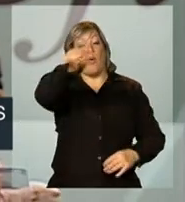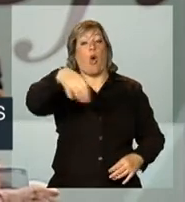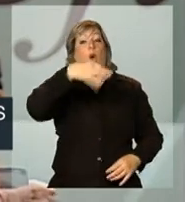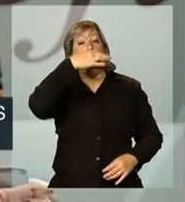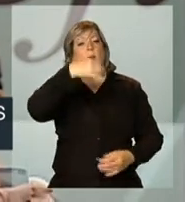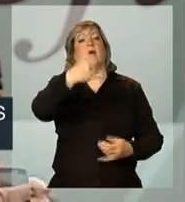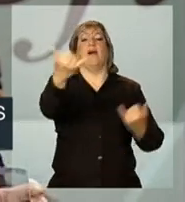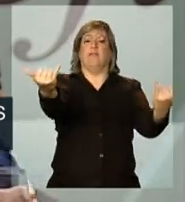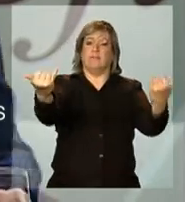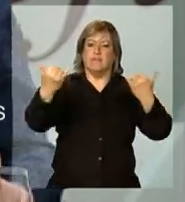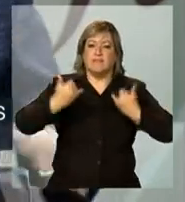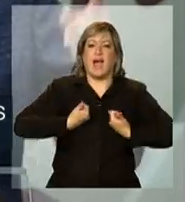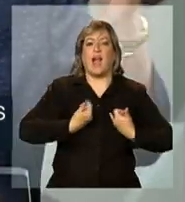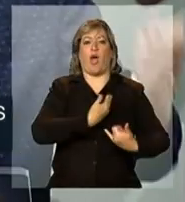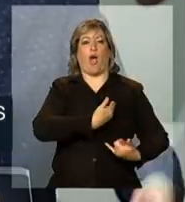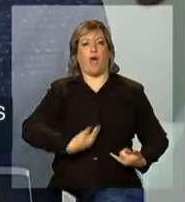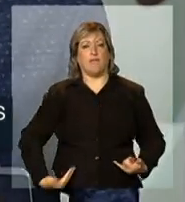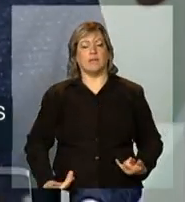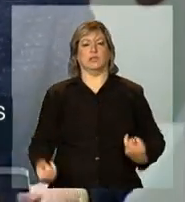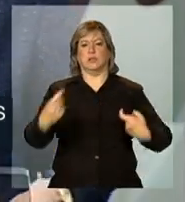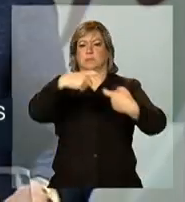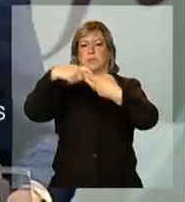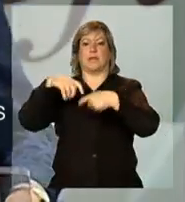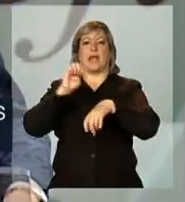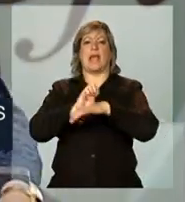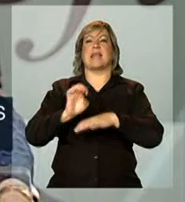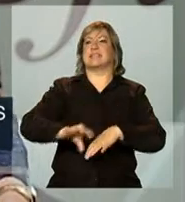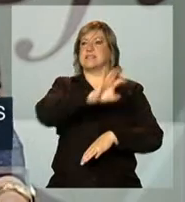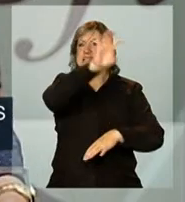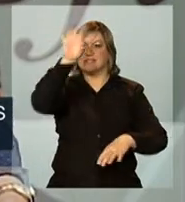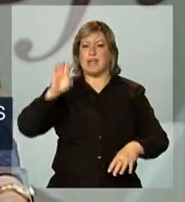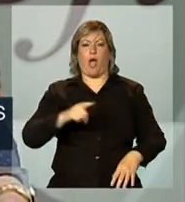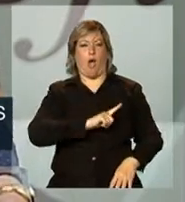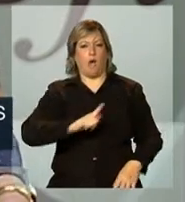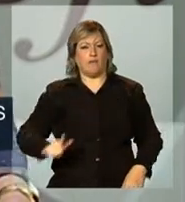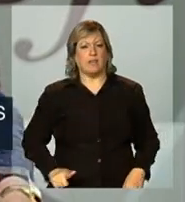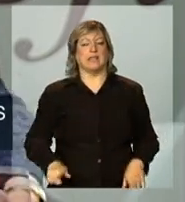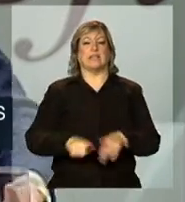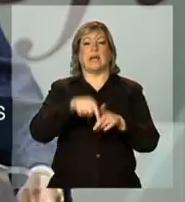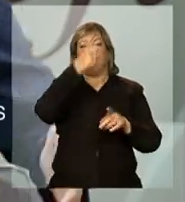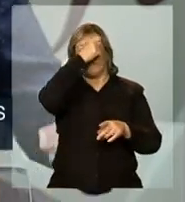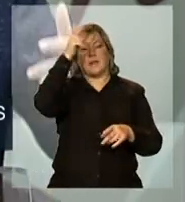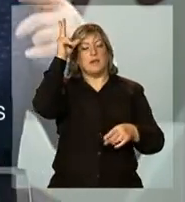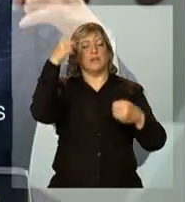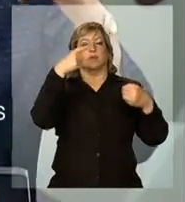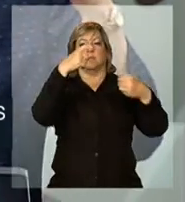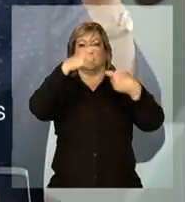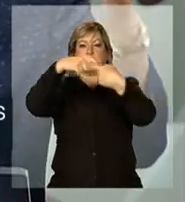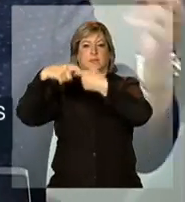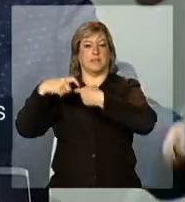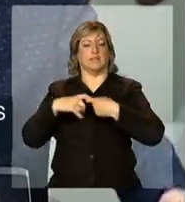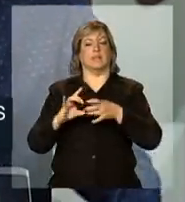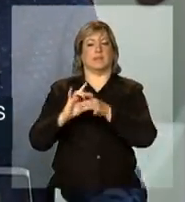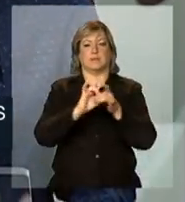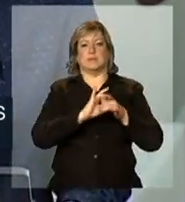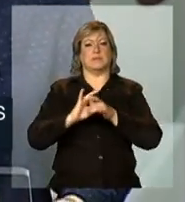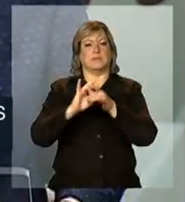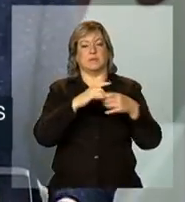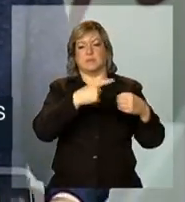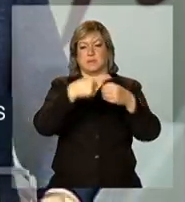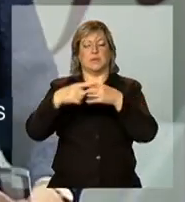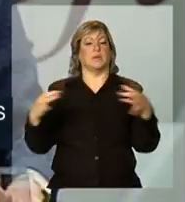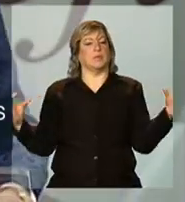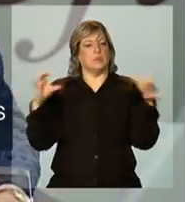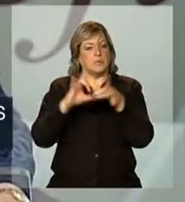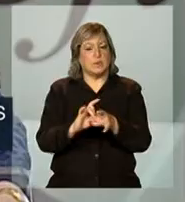ninguém. Nós precisamos de parceria com os estados, precisamos de parceria com os municípios, precisamos de parceria com as empresas,